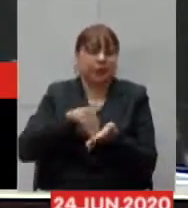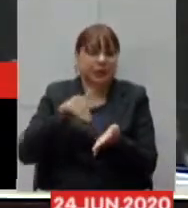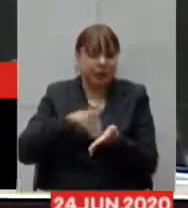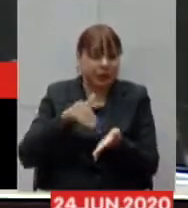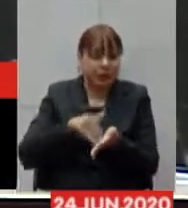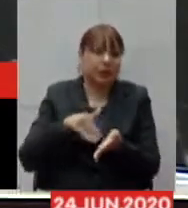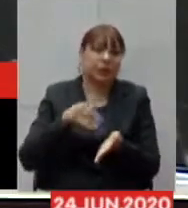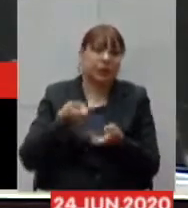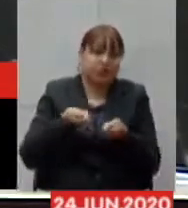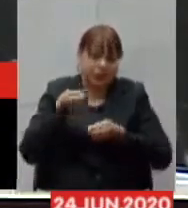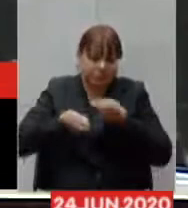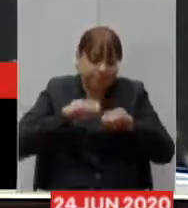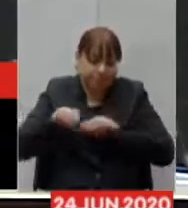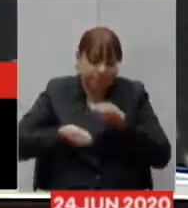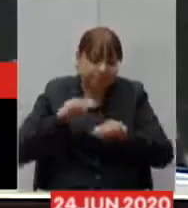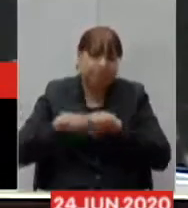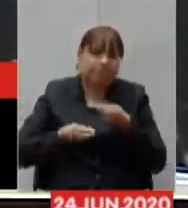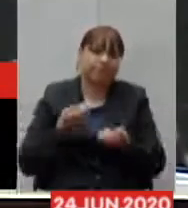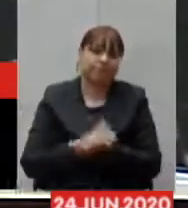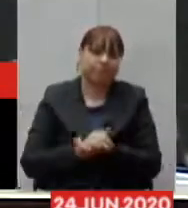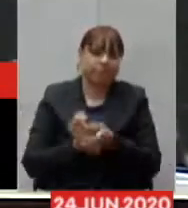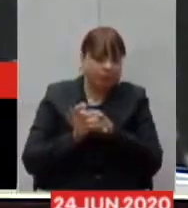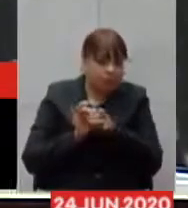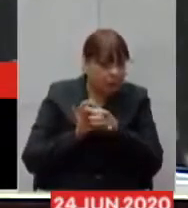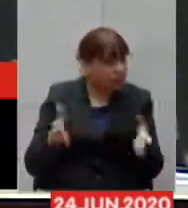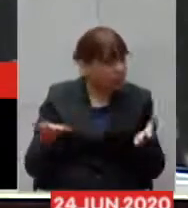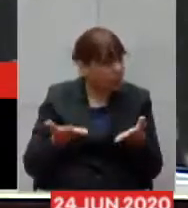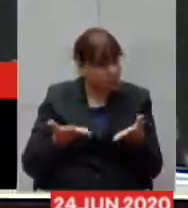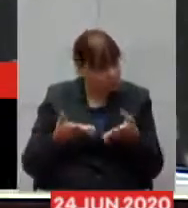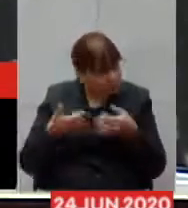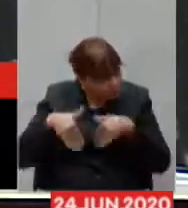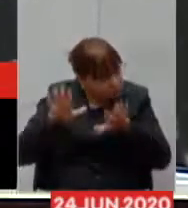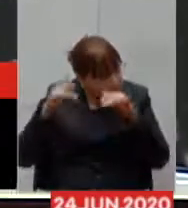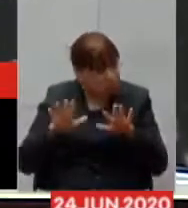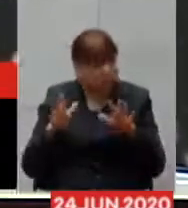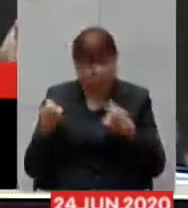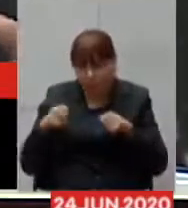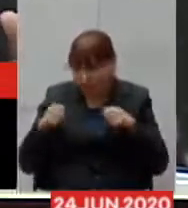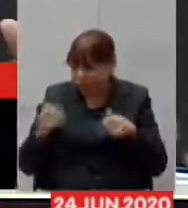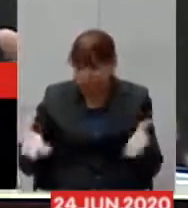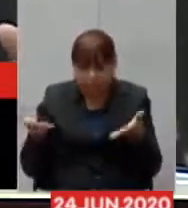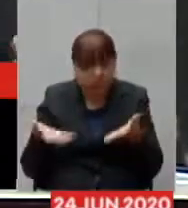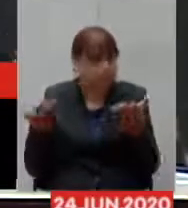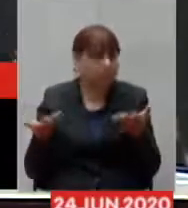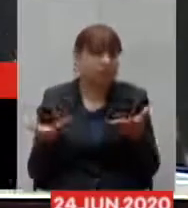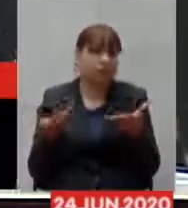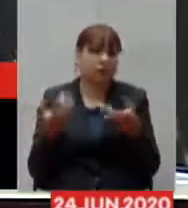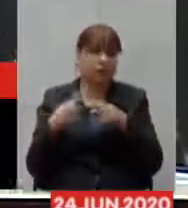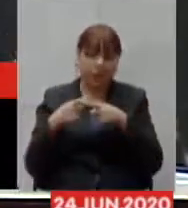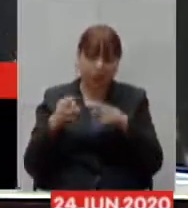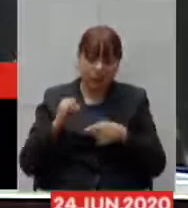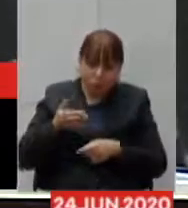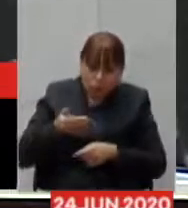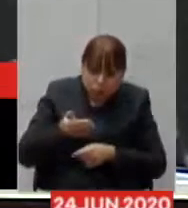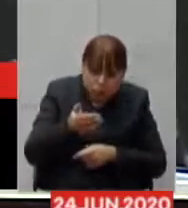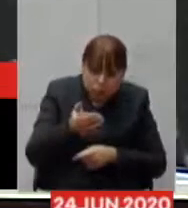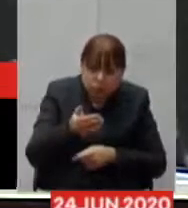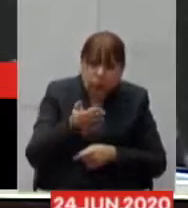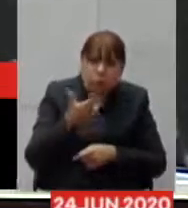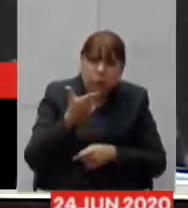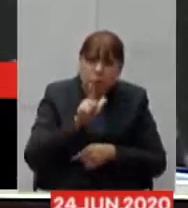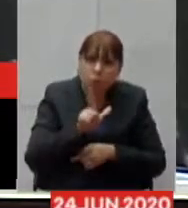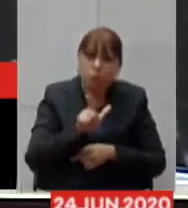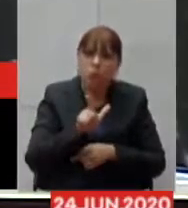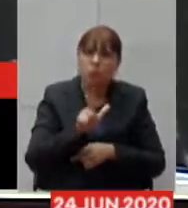realmente libere o que tiver que ser liberado neste momento porque se nós superarmos esses próximos dias estou